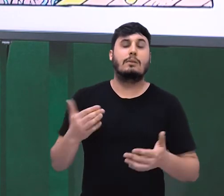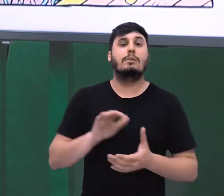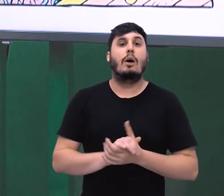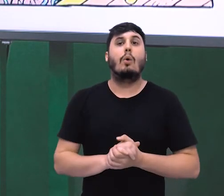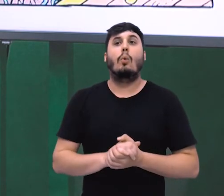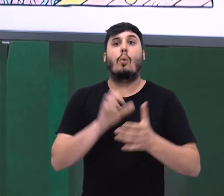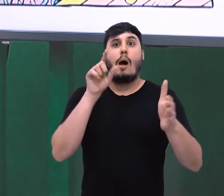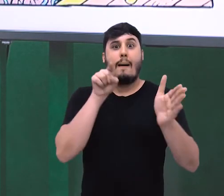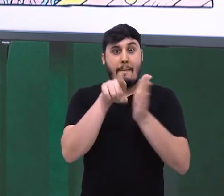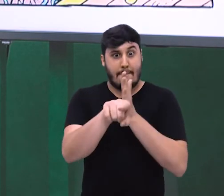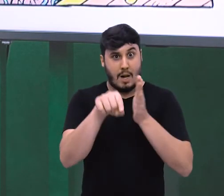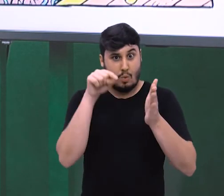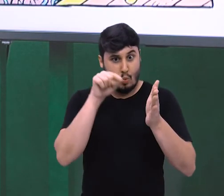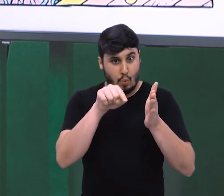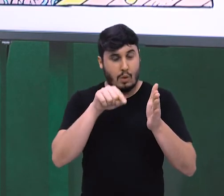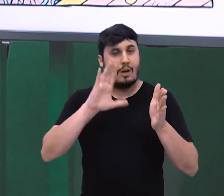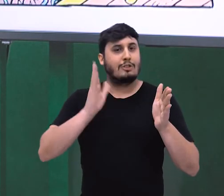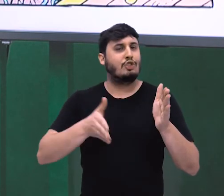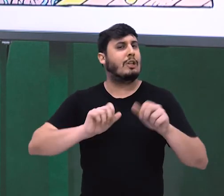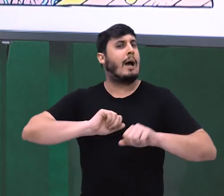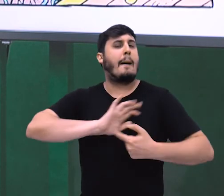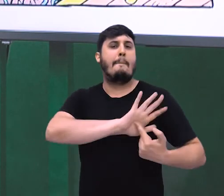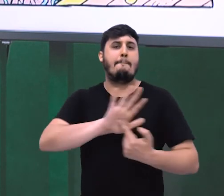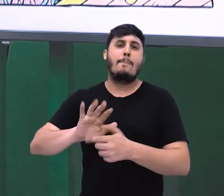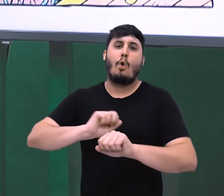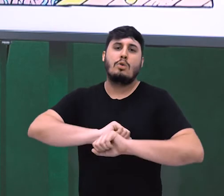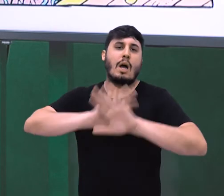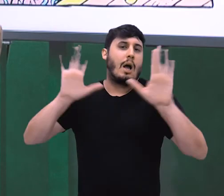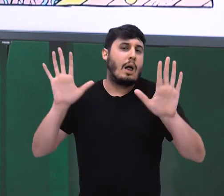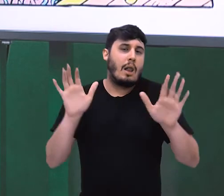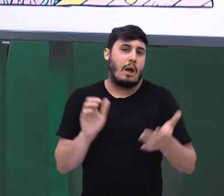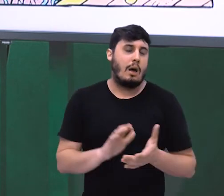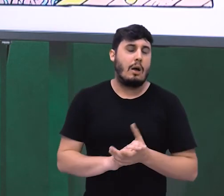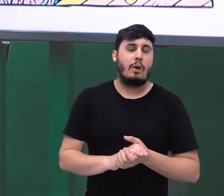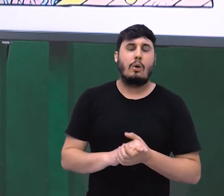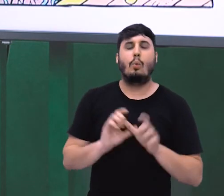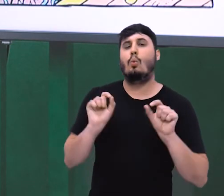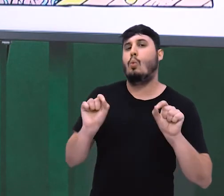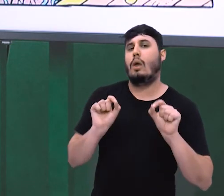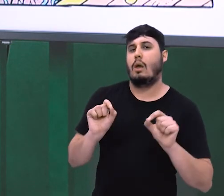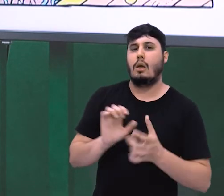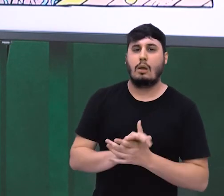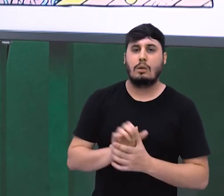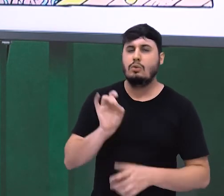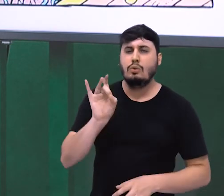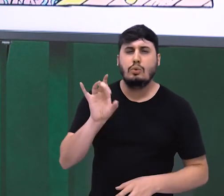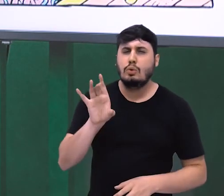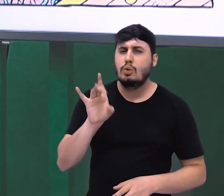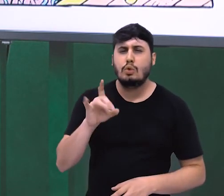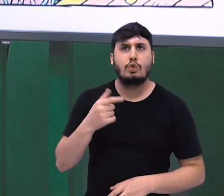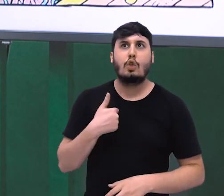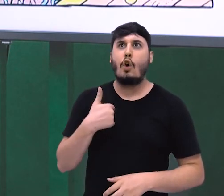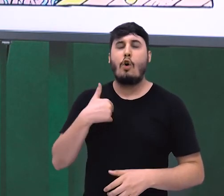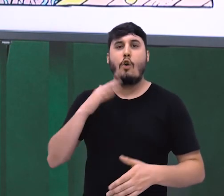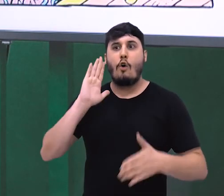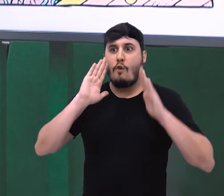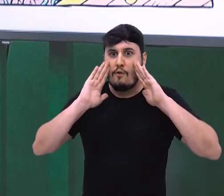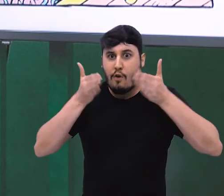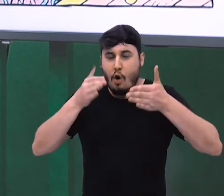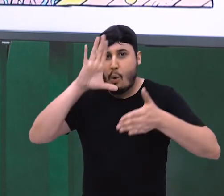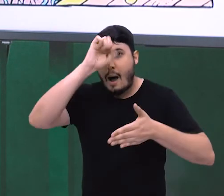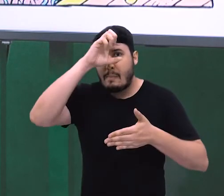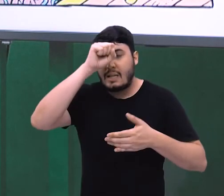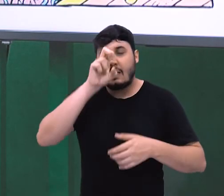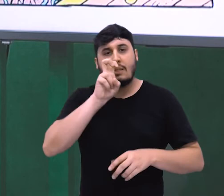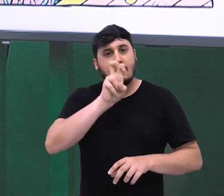que eu não posso apenas me deter àquelas cinco classificações que eu mostrei para vocês no início da aula.